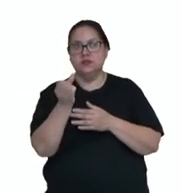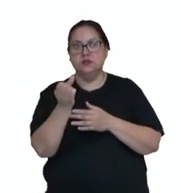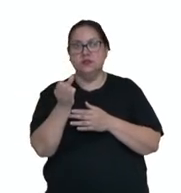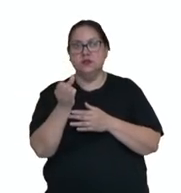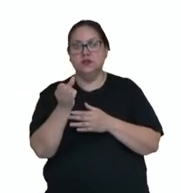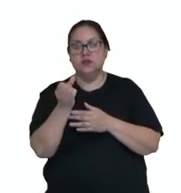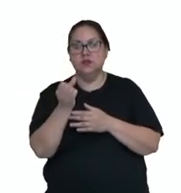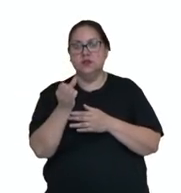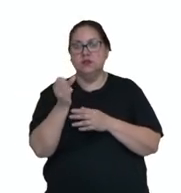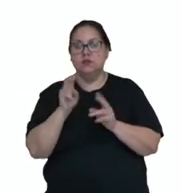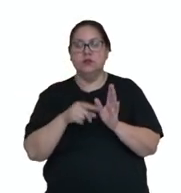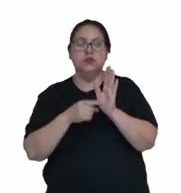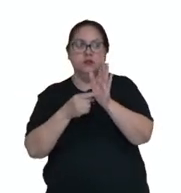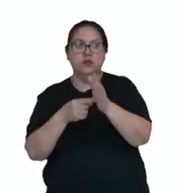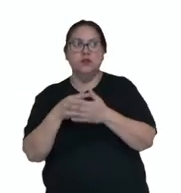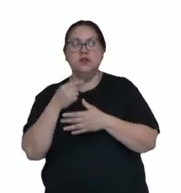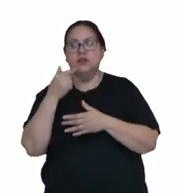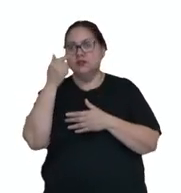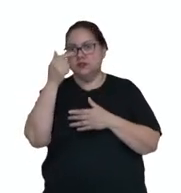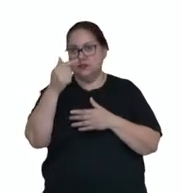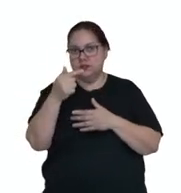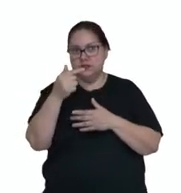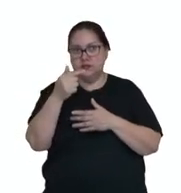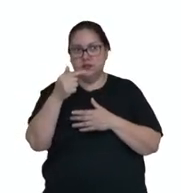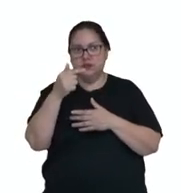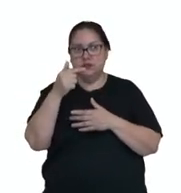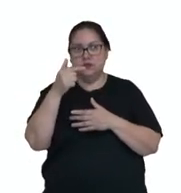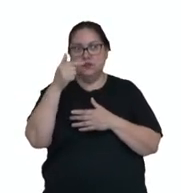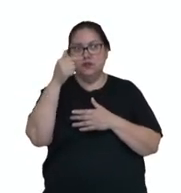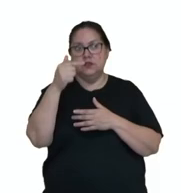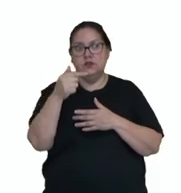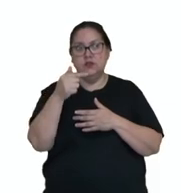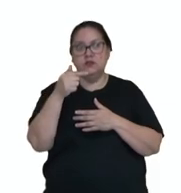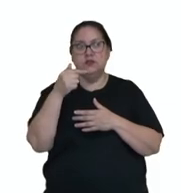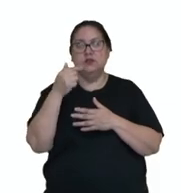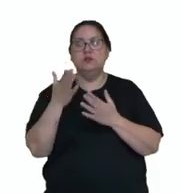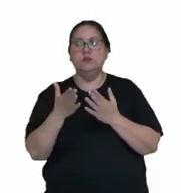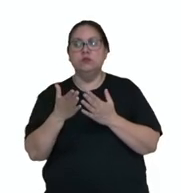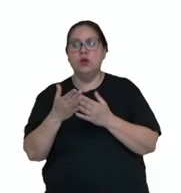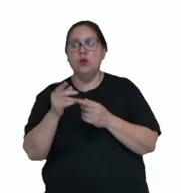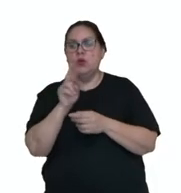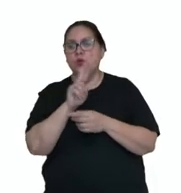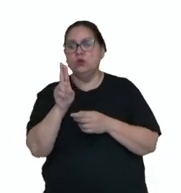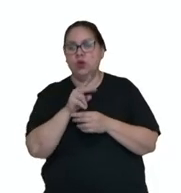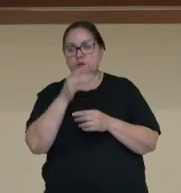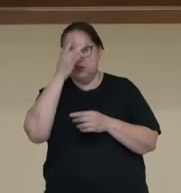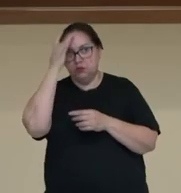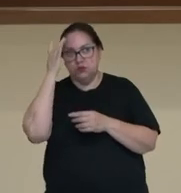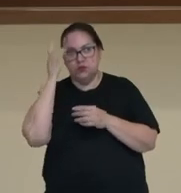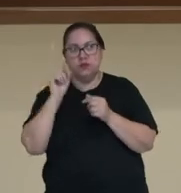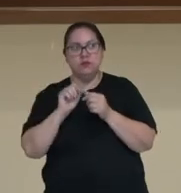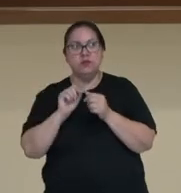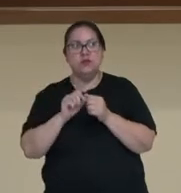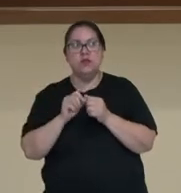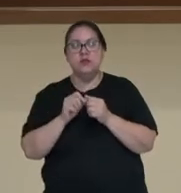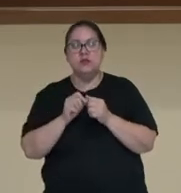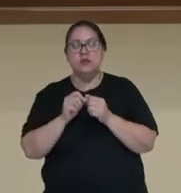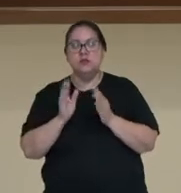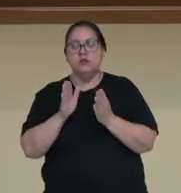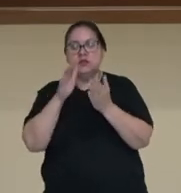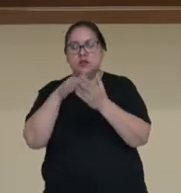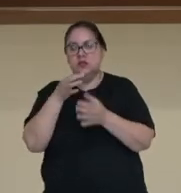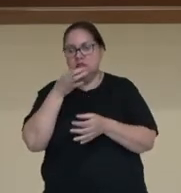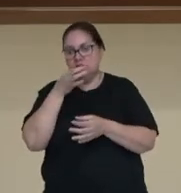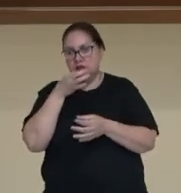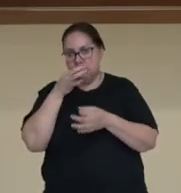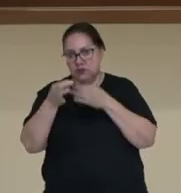aqui é a apresentação da obra. 5, a 7 é o nome da escritora. Tanto a resenha crítica